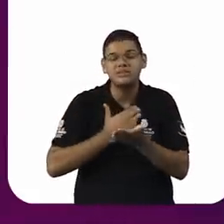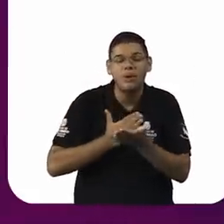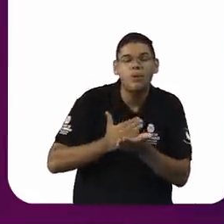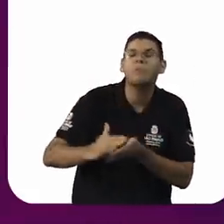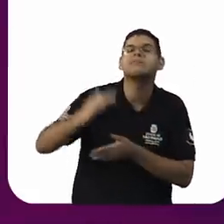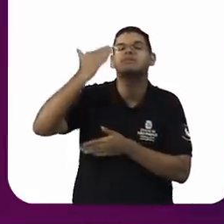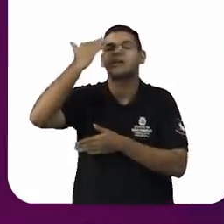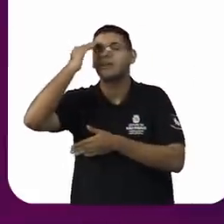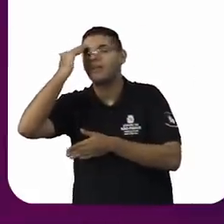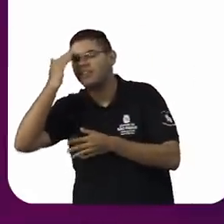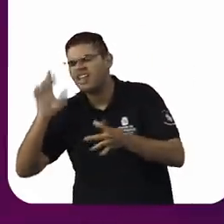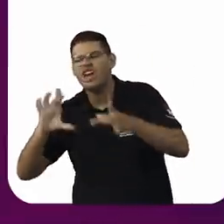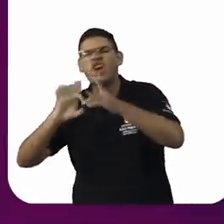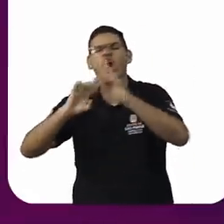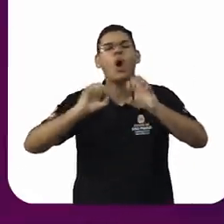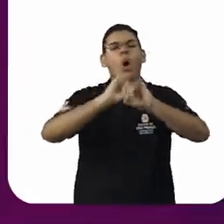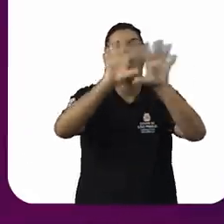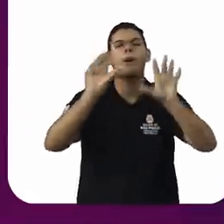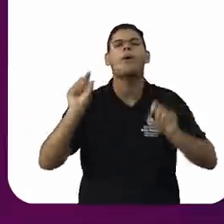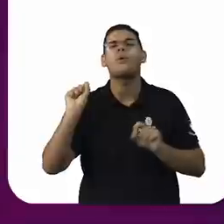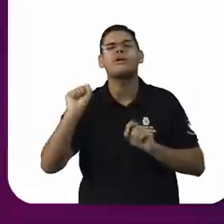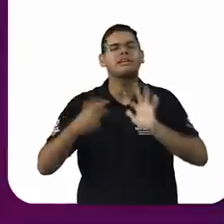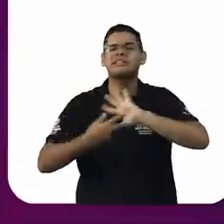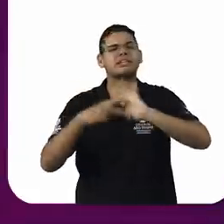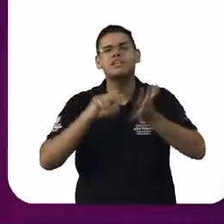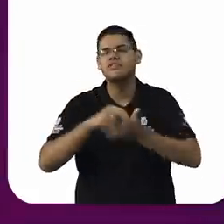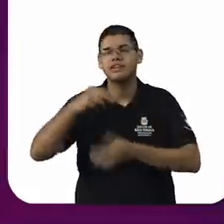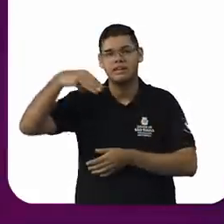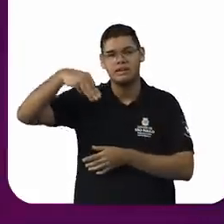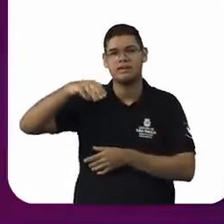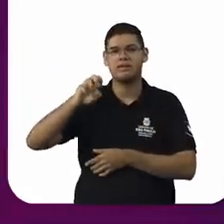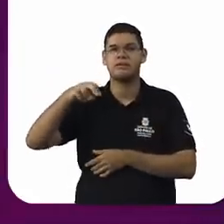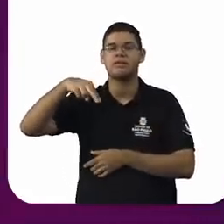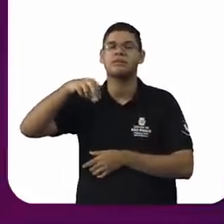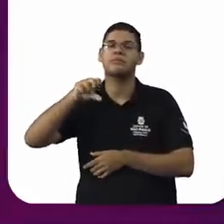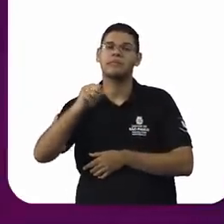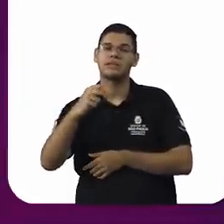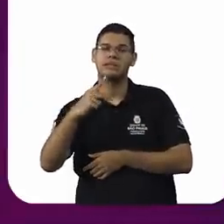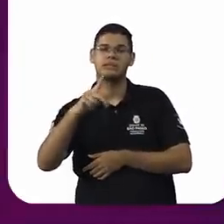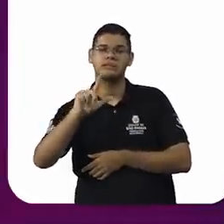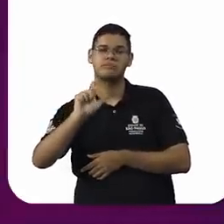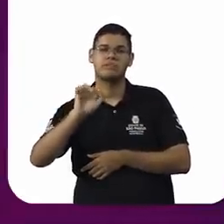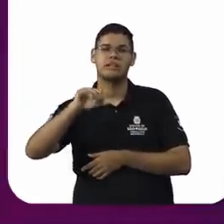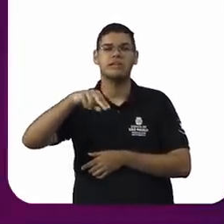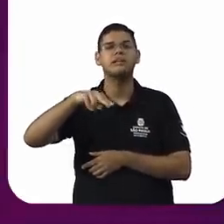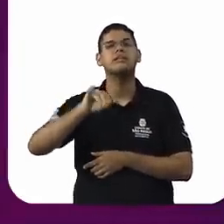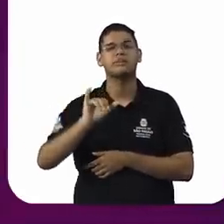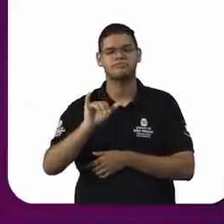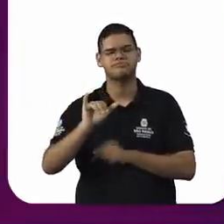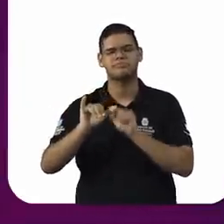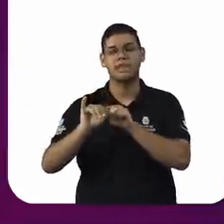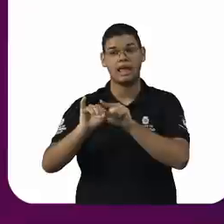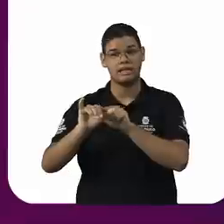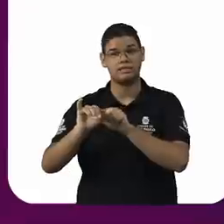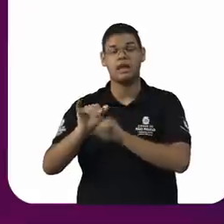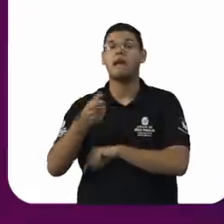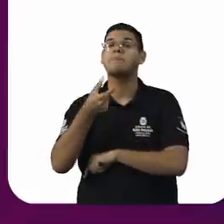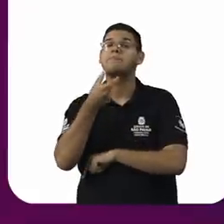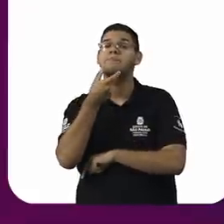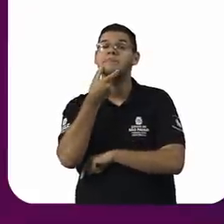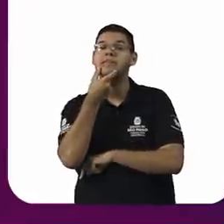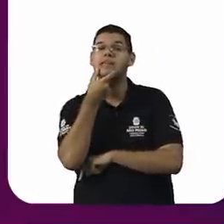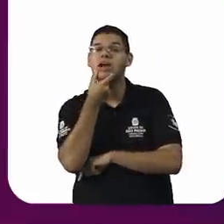mansplaining? Então, essa palavra é um termo em inglês da junção do